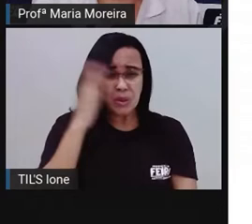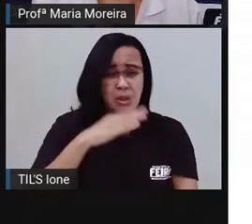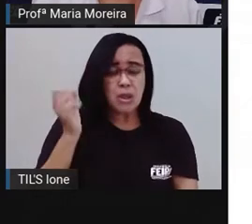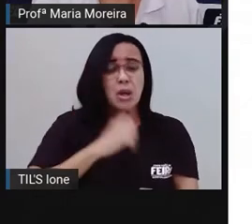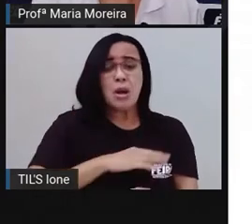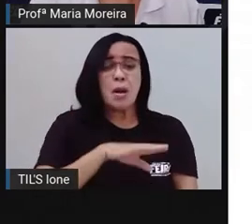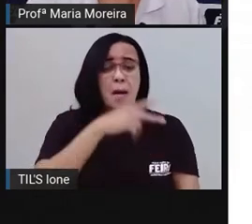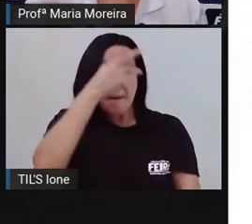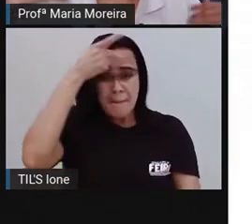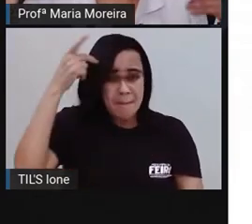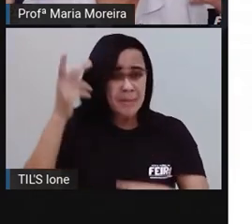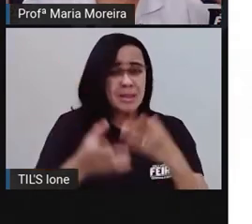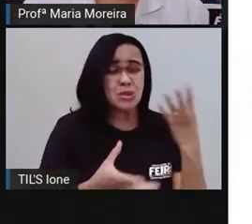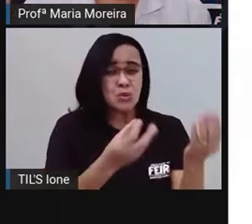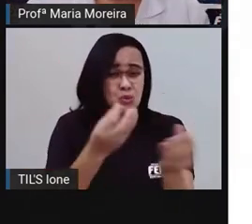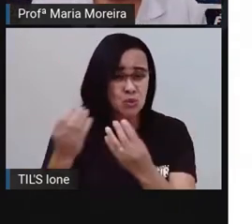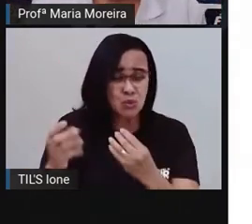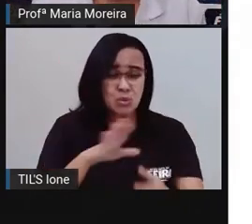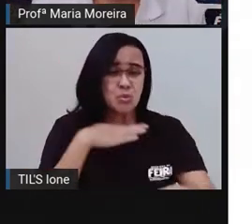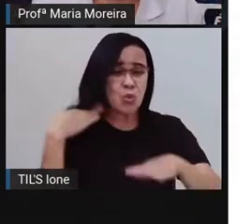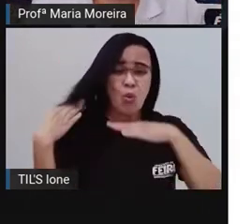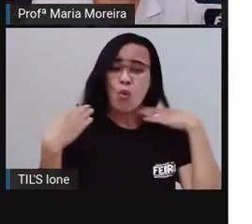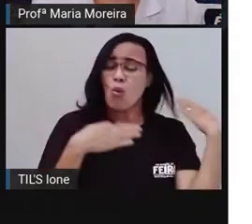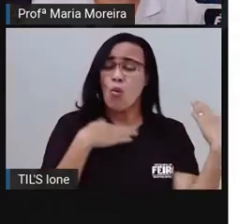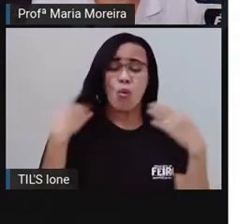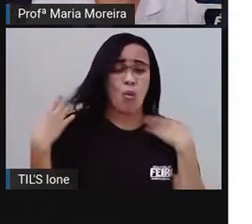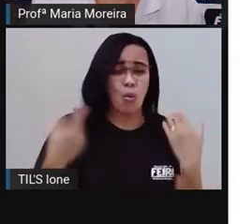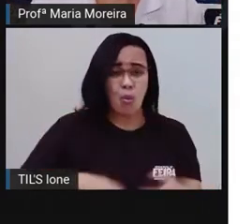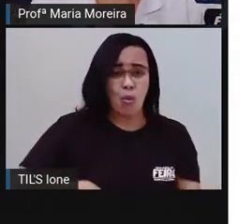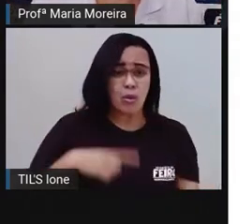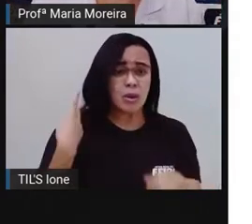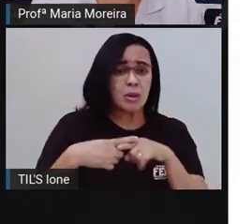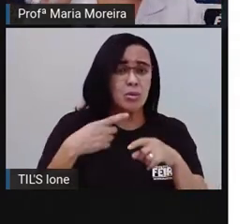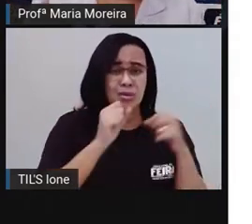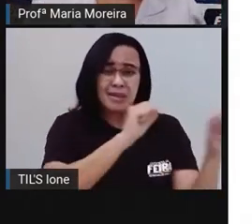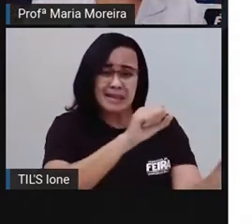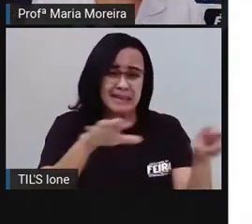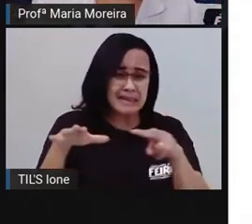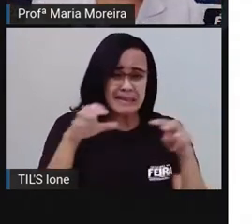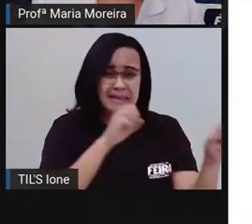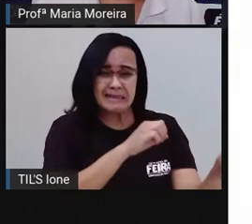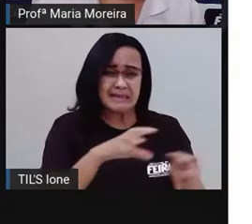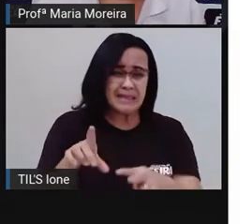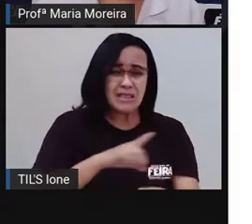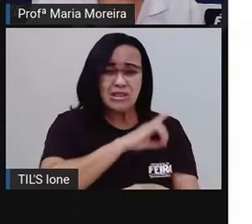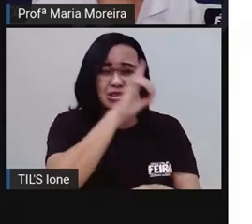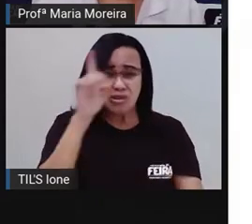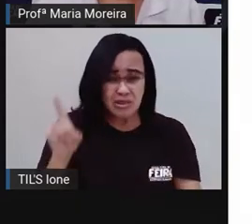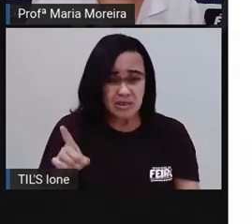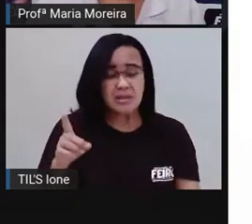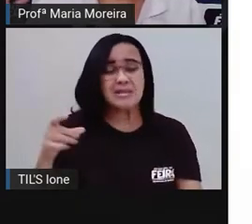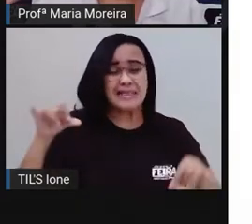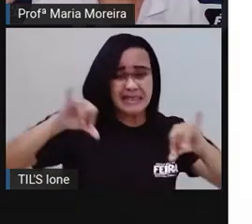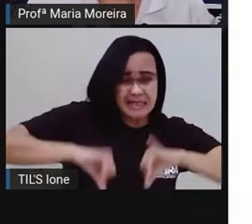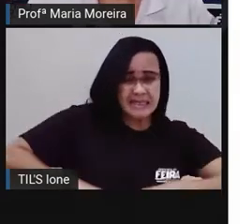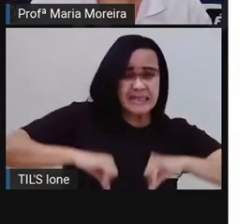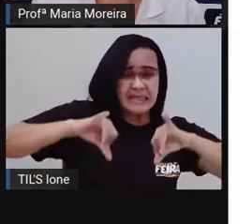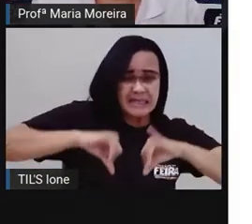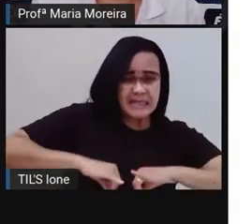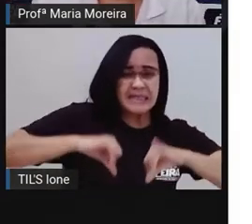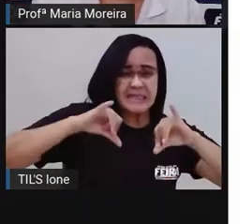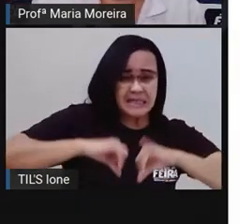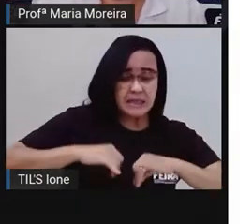no trajeto, porque passavam dias sem se alimentar e sem contar os maus tratos, porque essas pessoas elas vinham